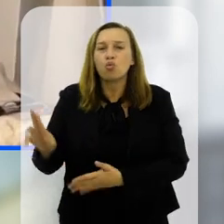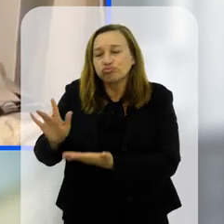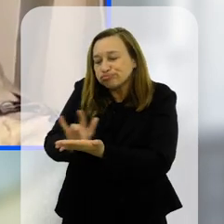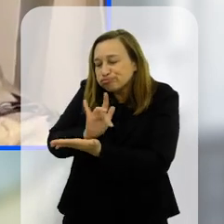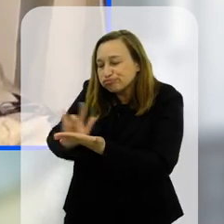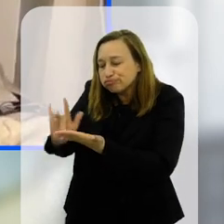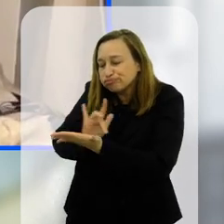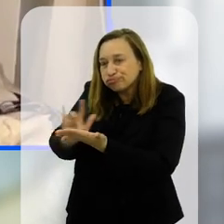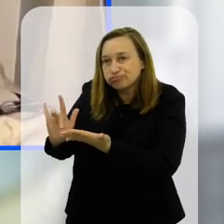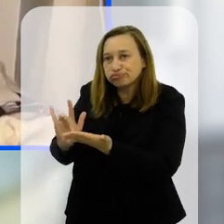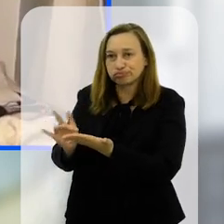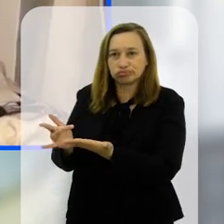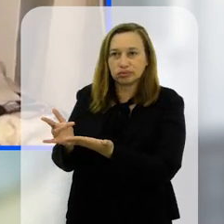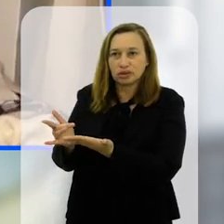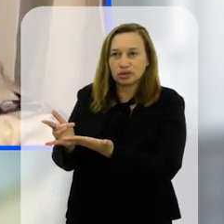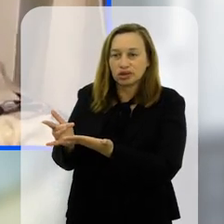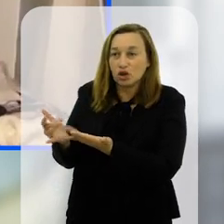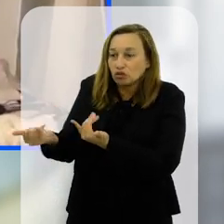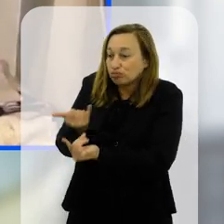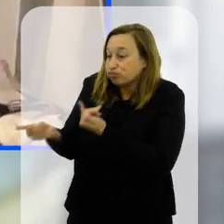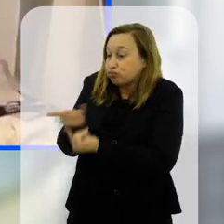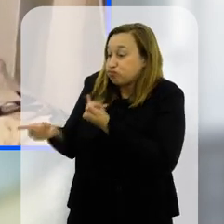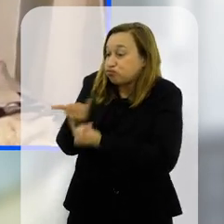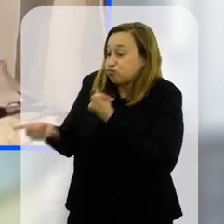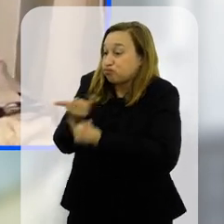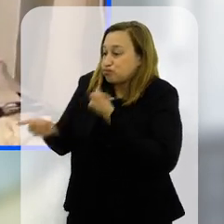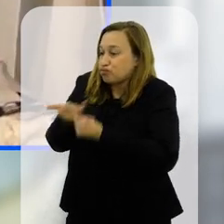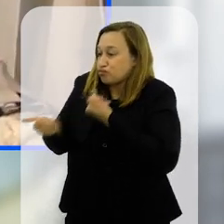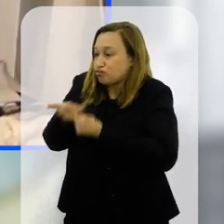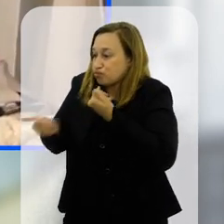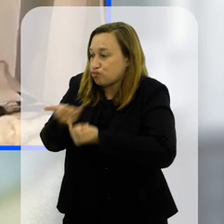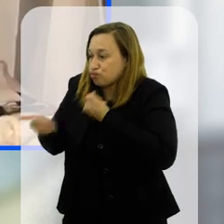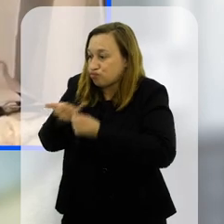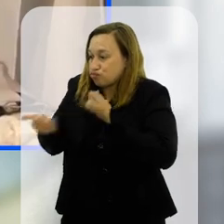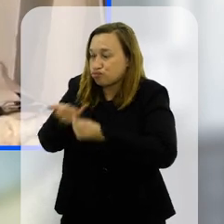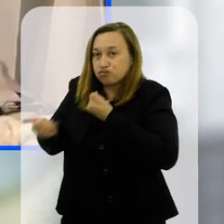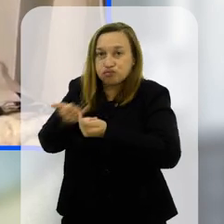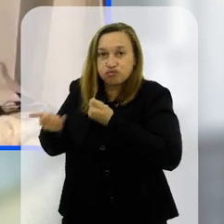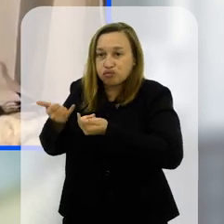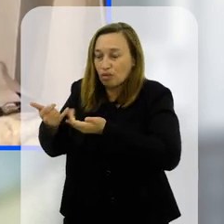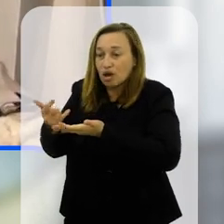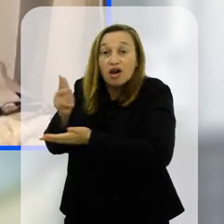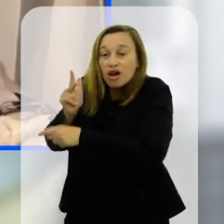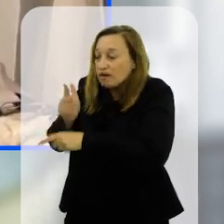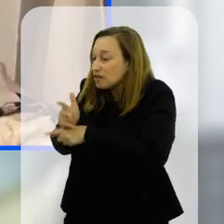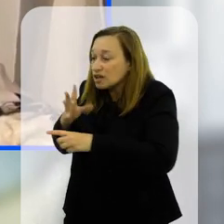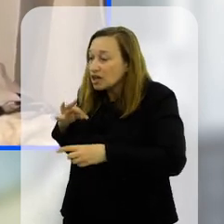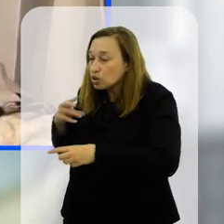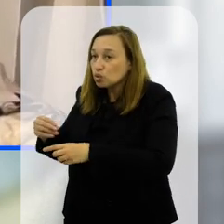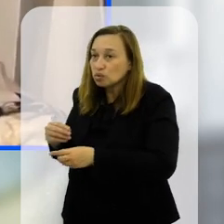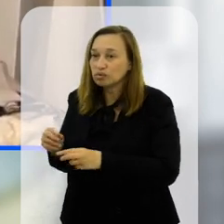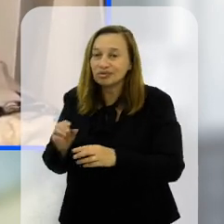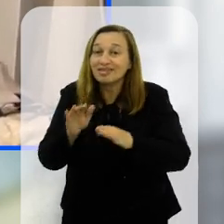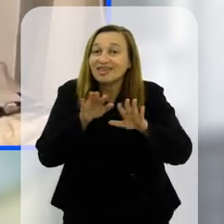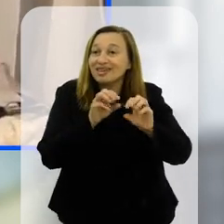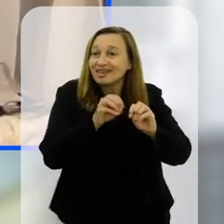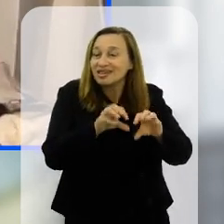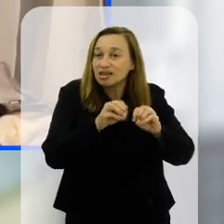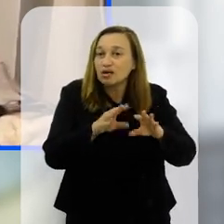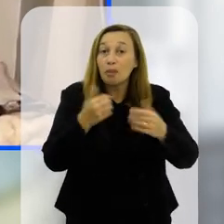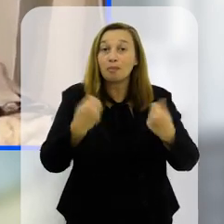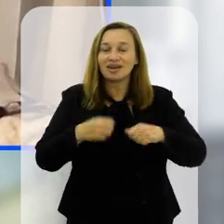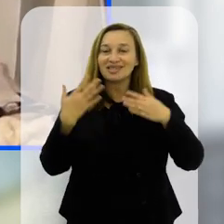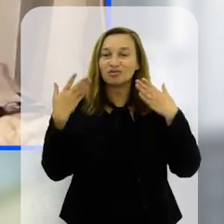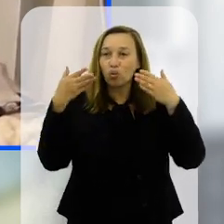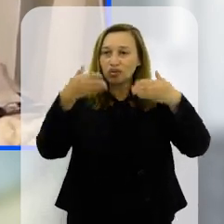fazendo uso do celular eles tem assim um bombardeio né de ah informação é vídeo é áudio é tudo e na sala